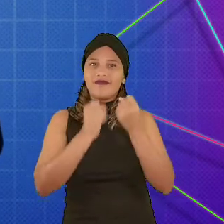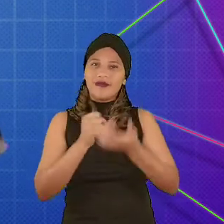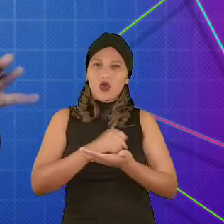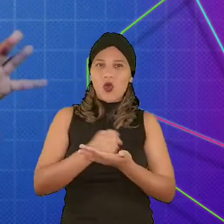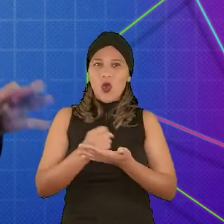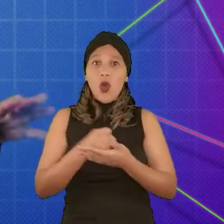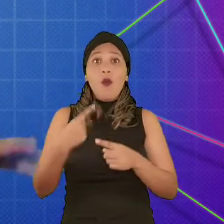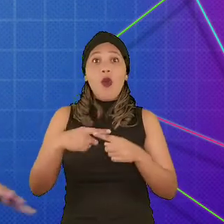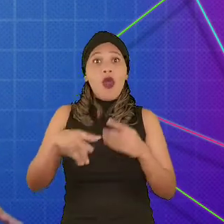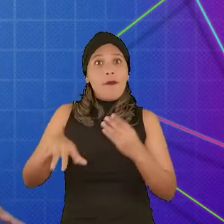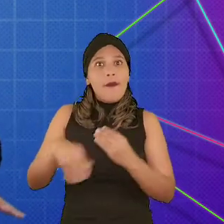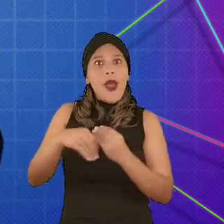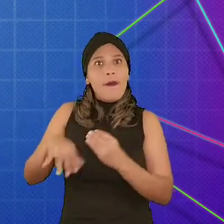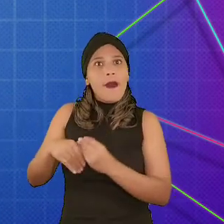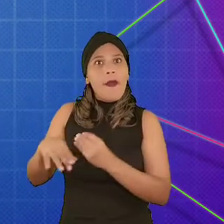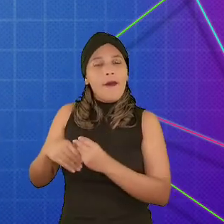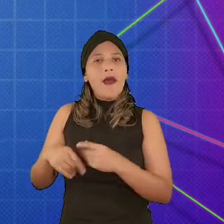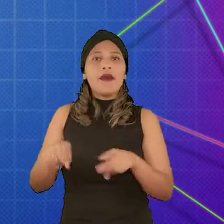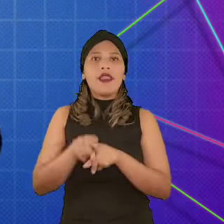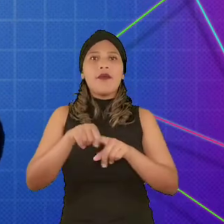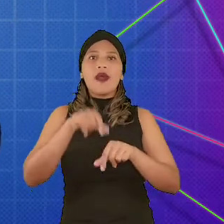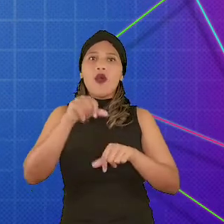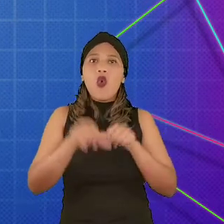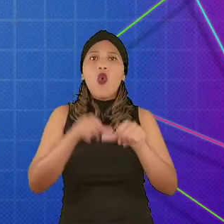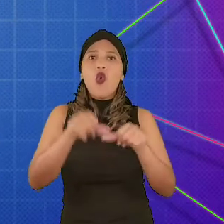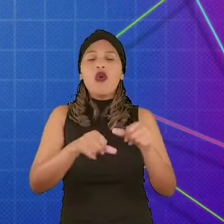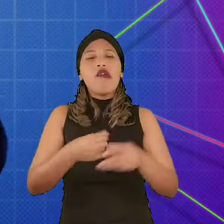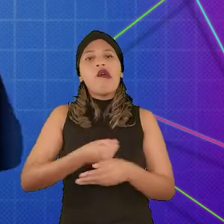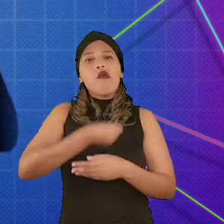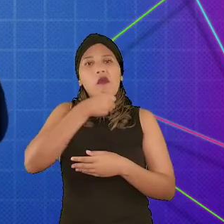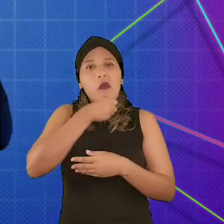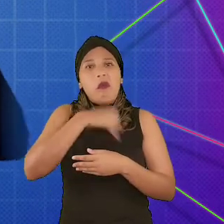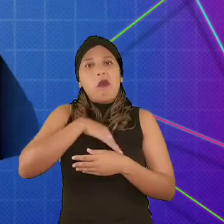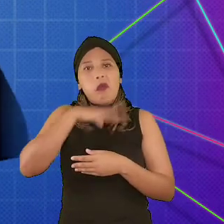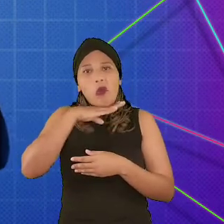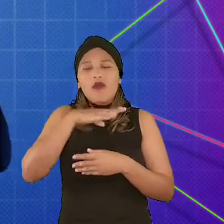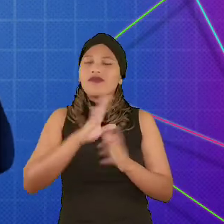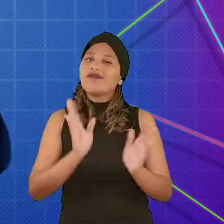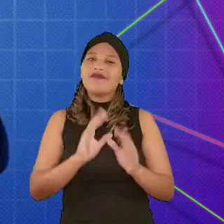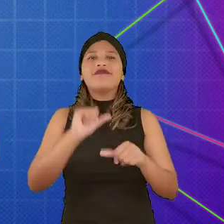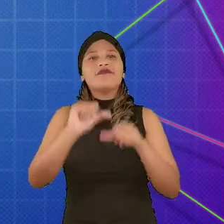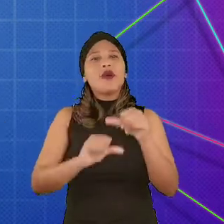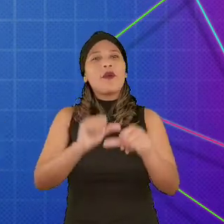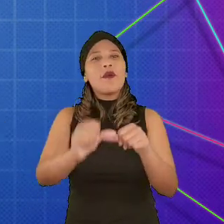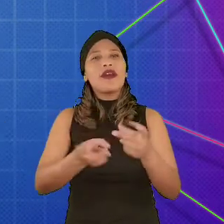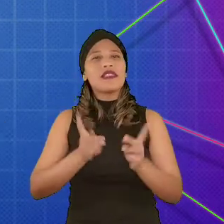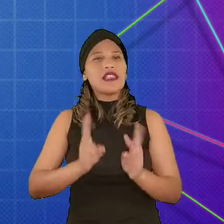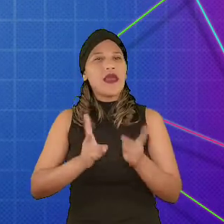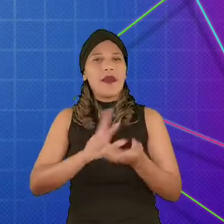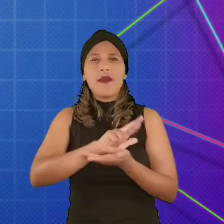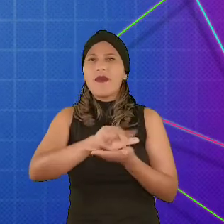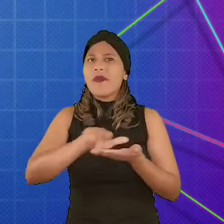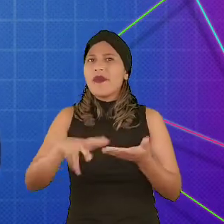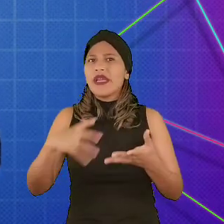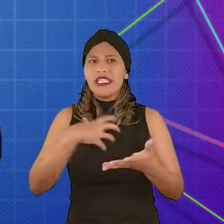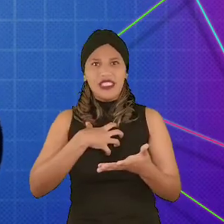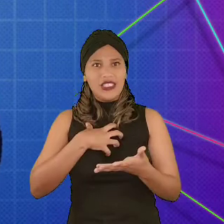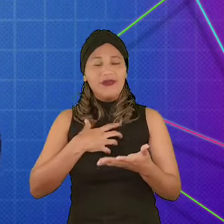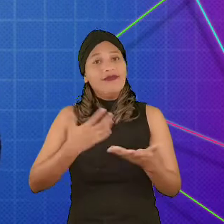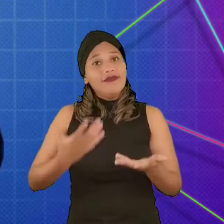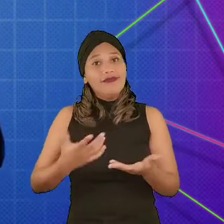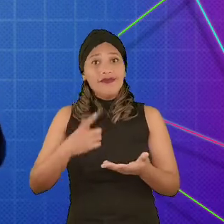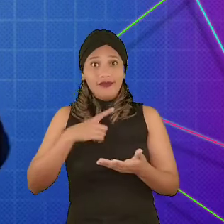que eles dão uma sobrevida a muitos títulos e se renovam com as modificações que acontecem de diversas e diversas formas.